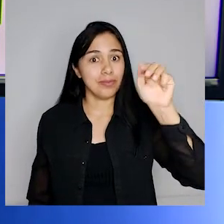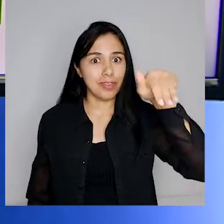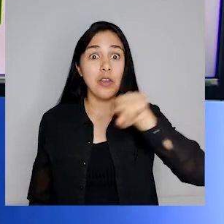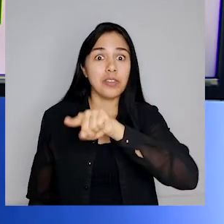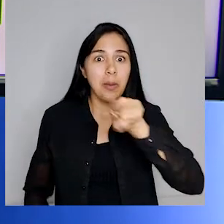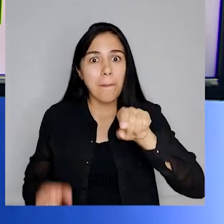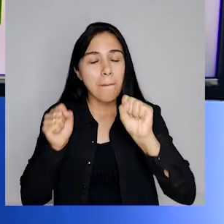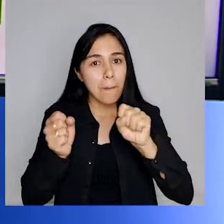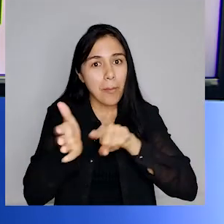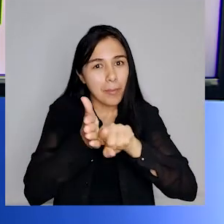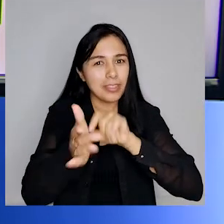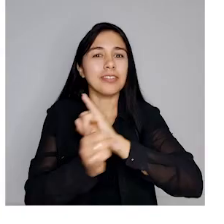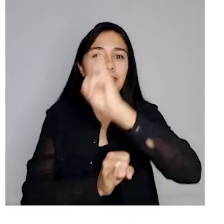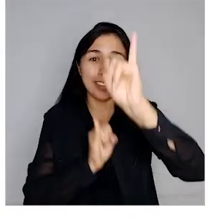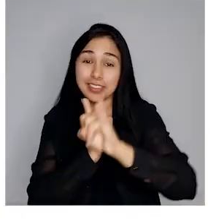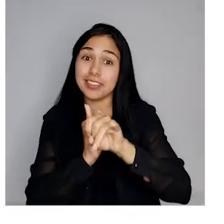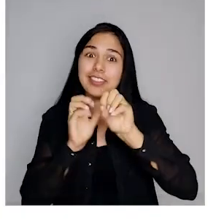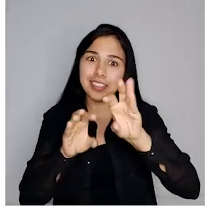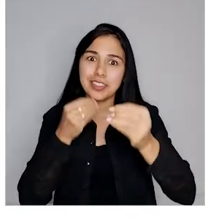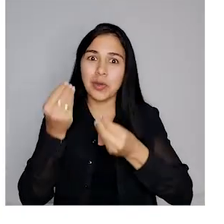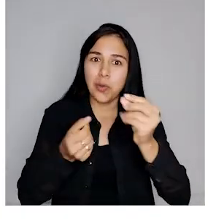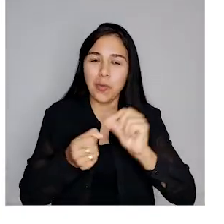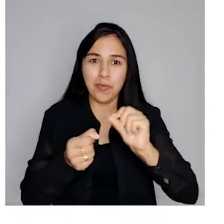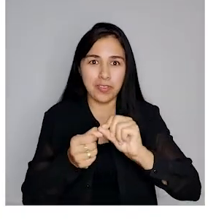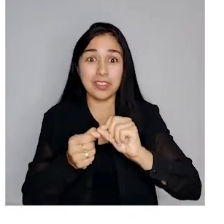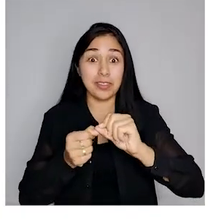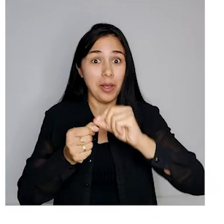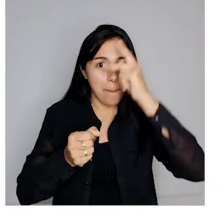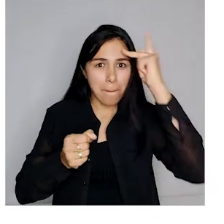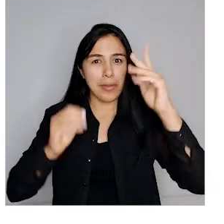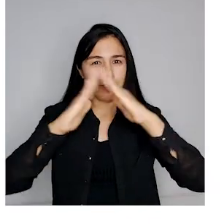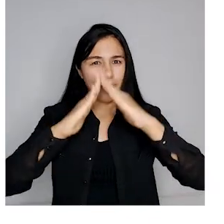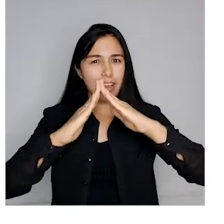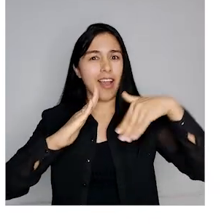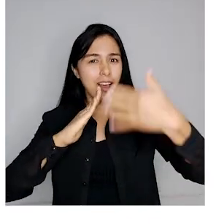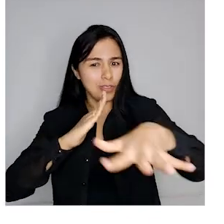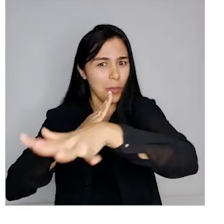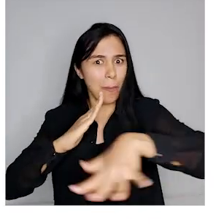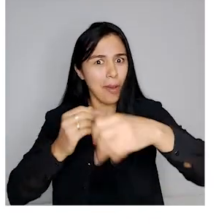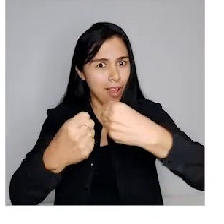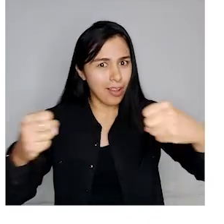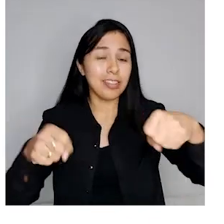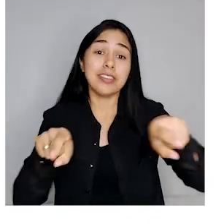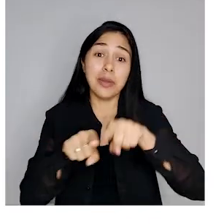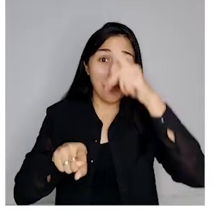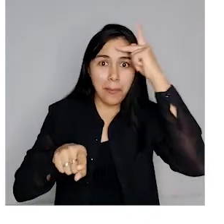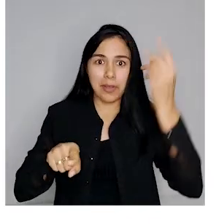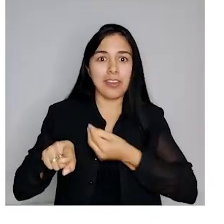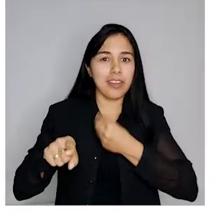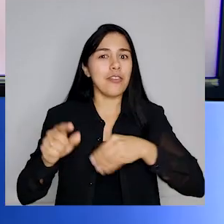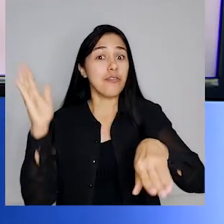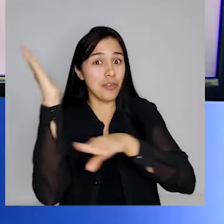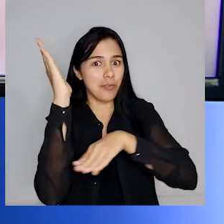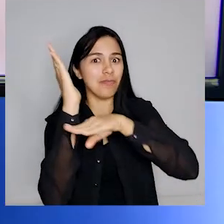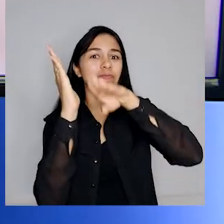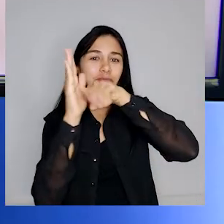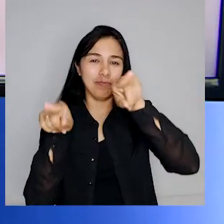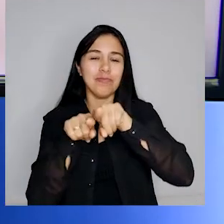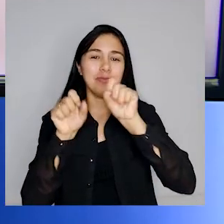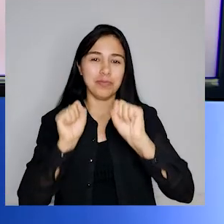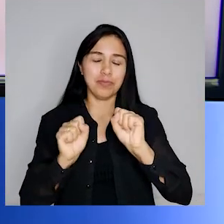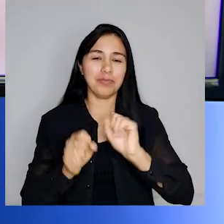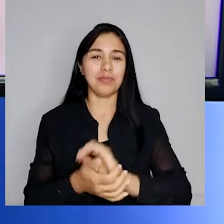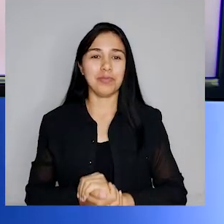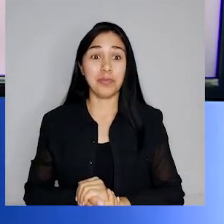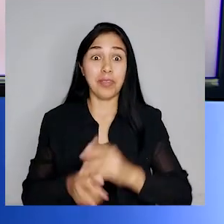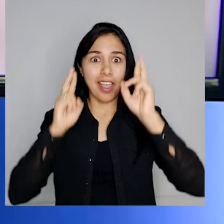diversos de composteira, tanto para quem mora em casa, quem tem quintal grande ou para quem mora em apartamento. Respeitar